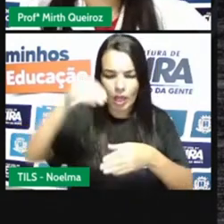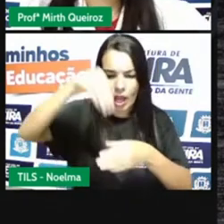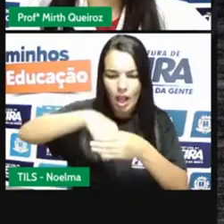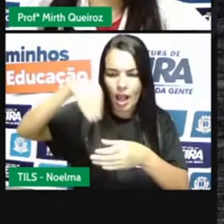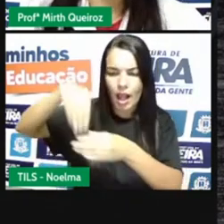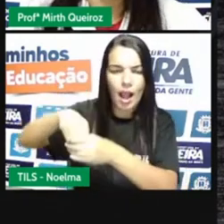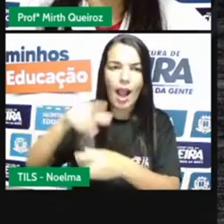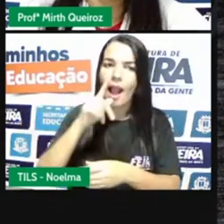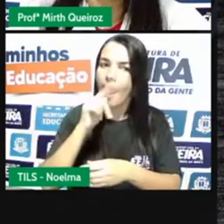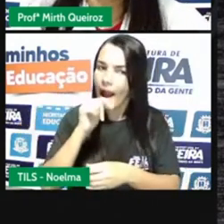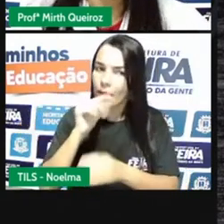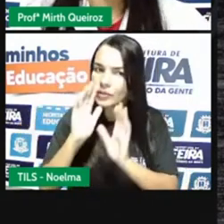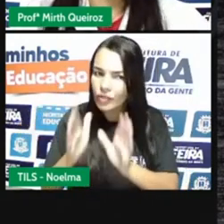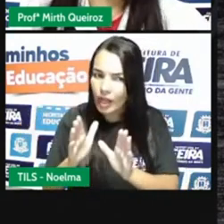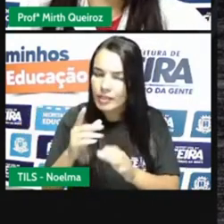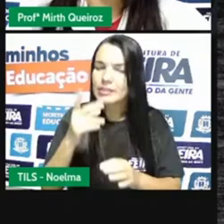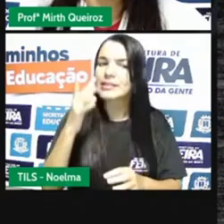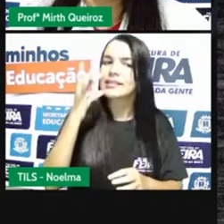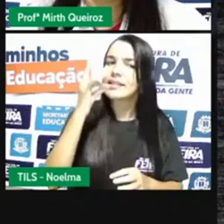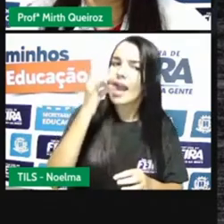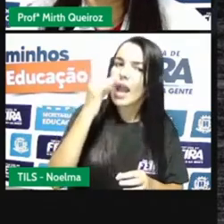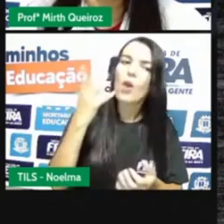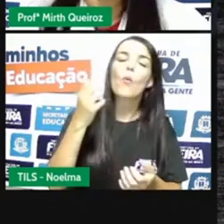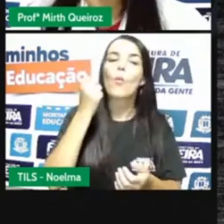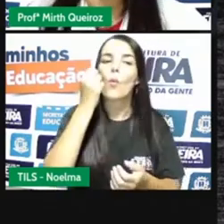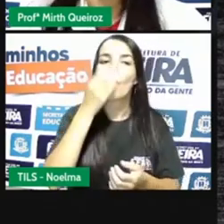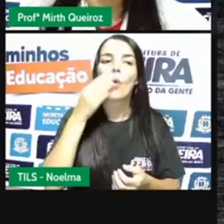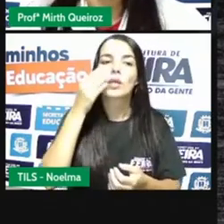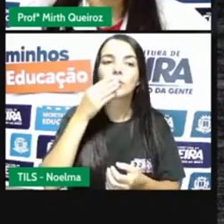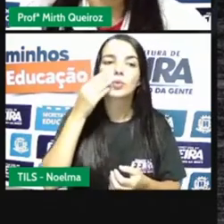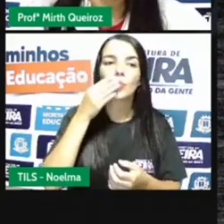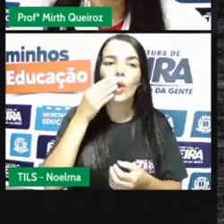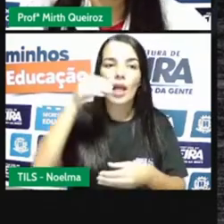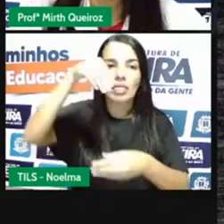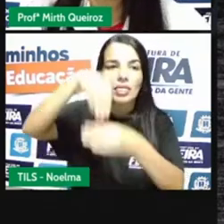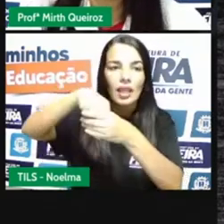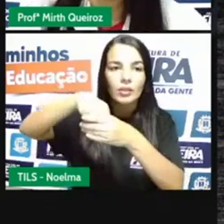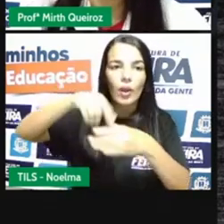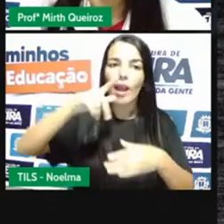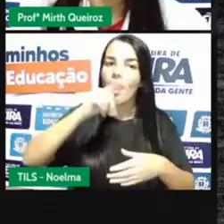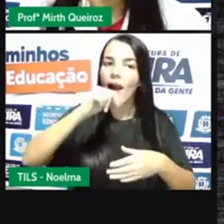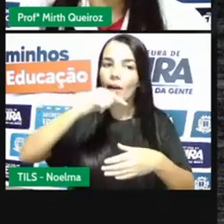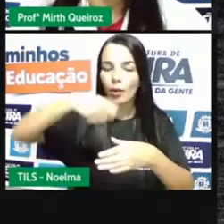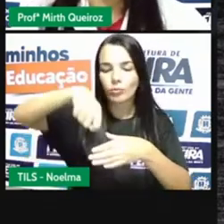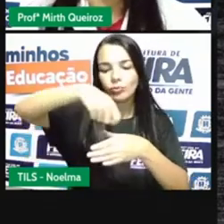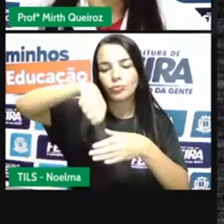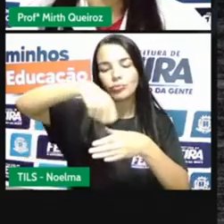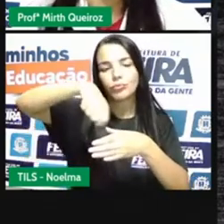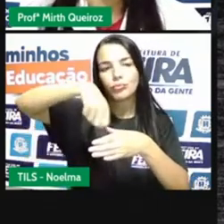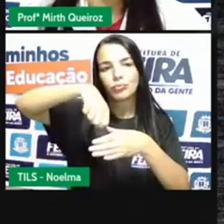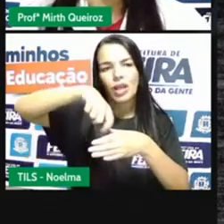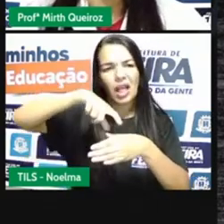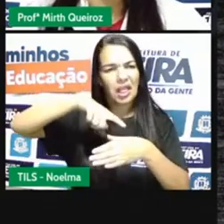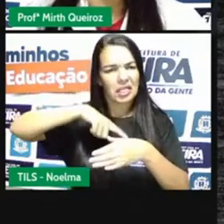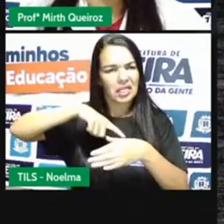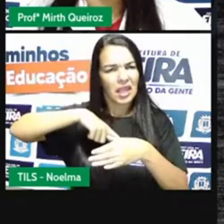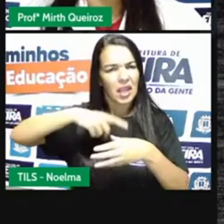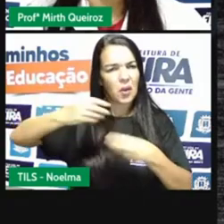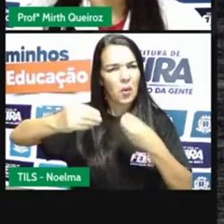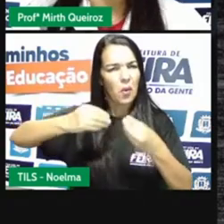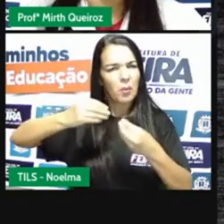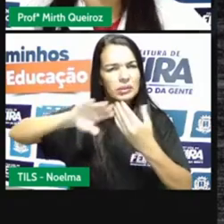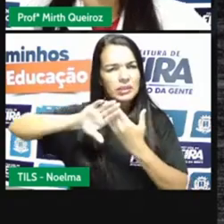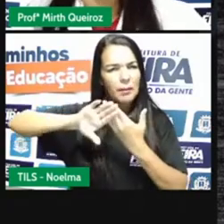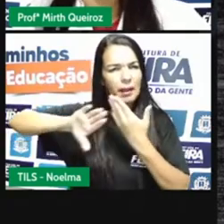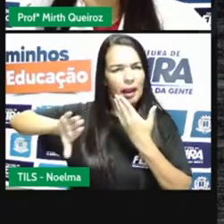mistura ali o sal, o açúcar dentro da água, misturou, misturou, misturou, tem como a gente distinguir